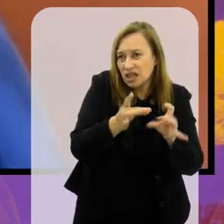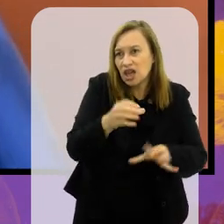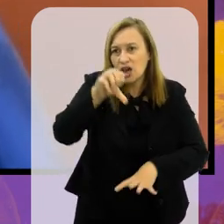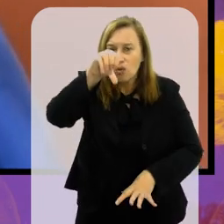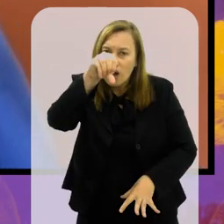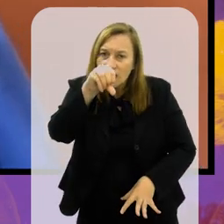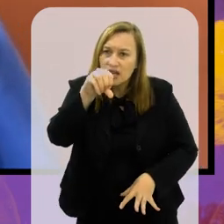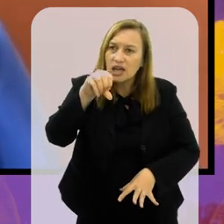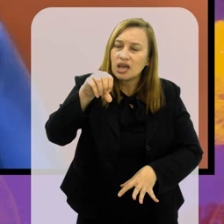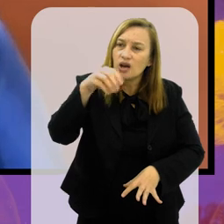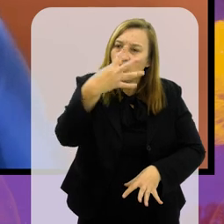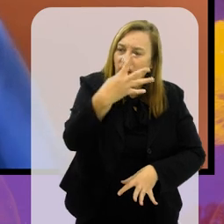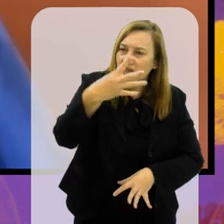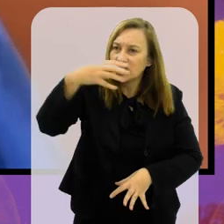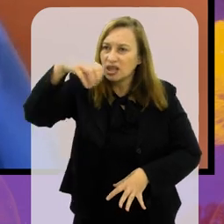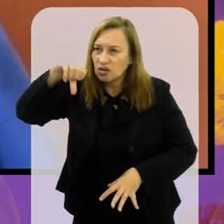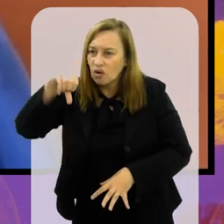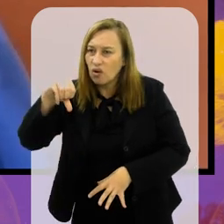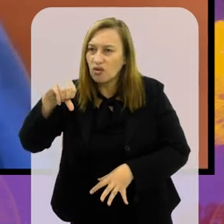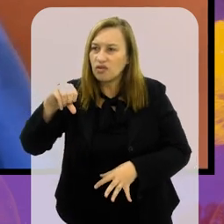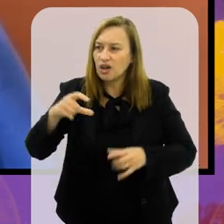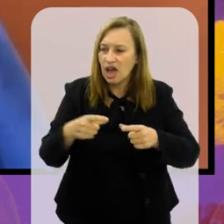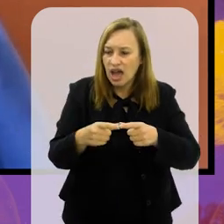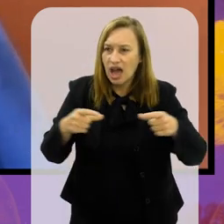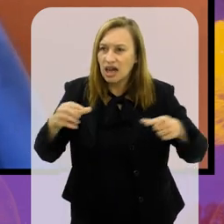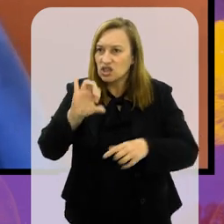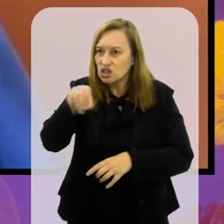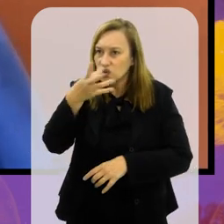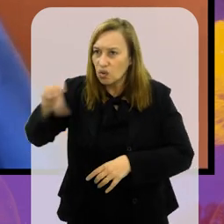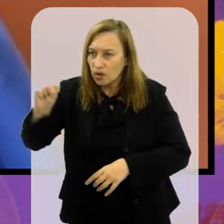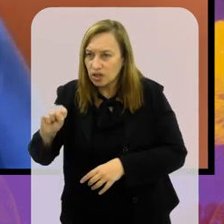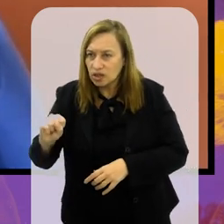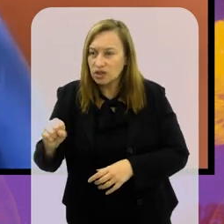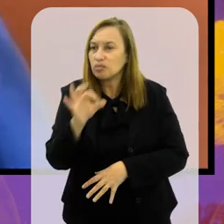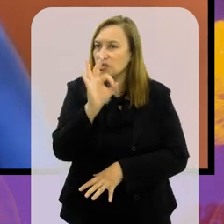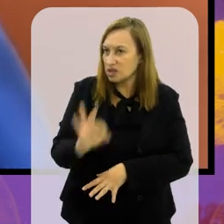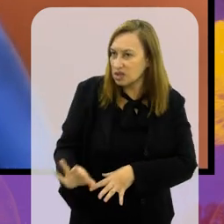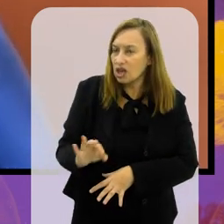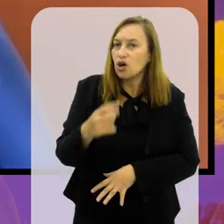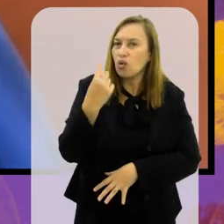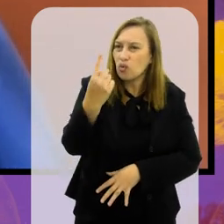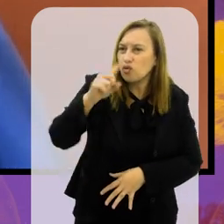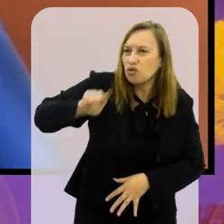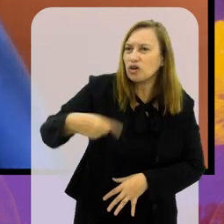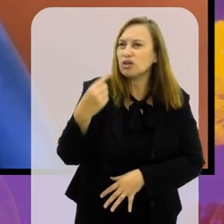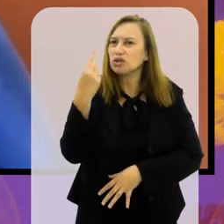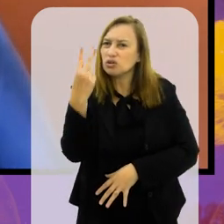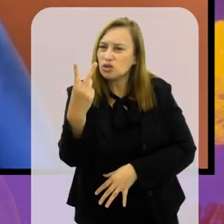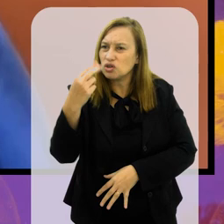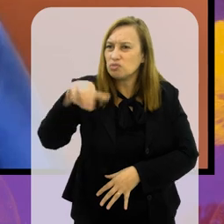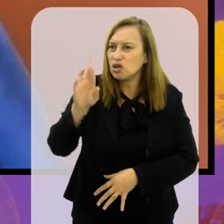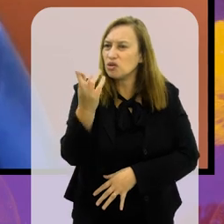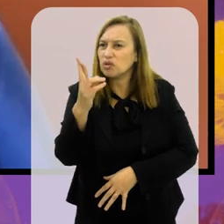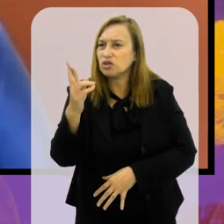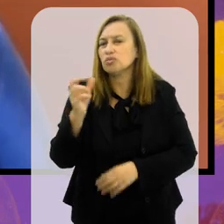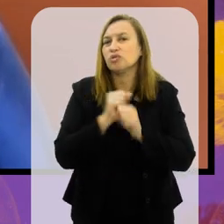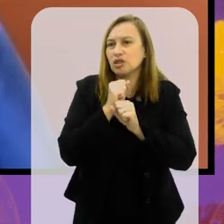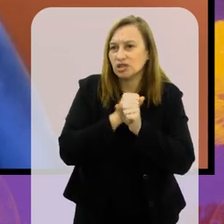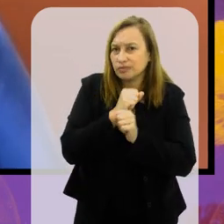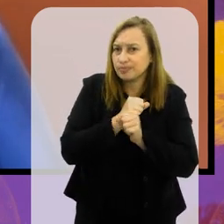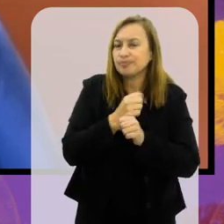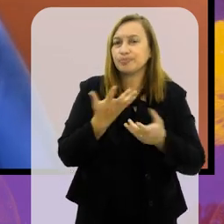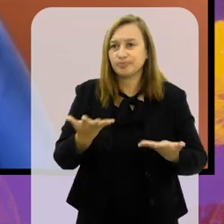49% das suas ações, ser majoritário, Flamengo que lucra 1,2